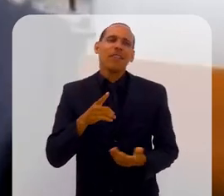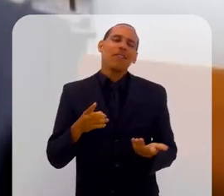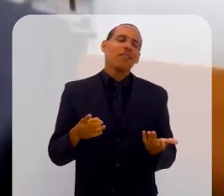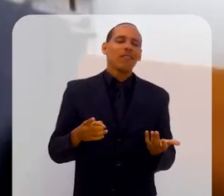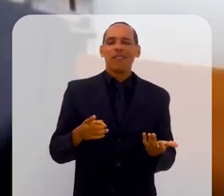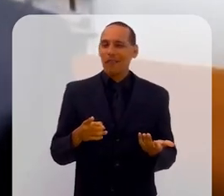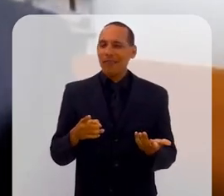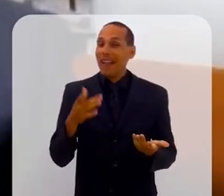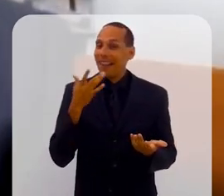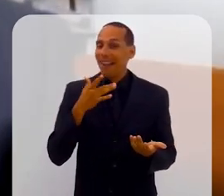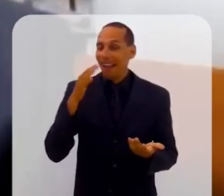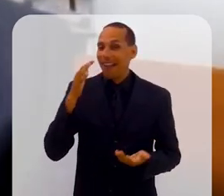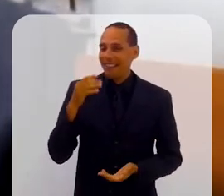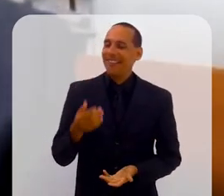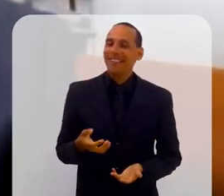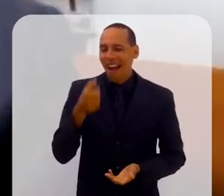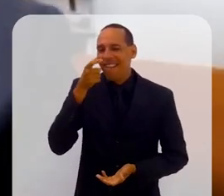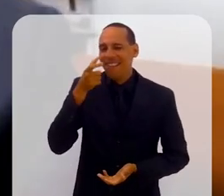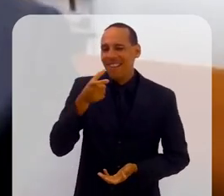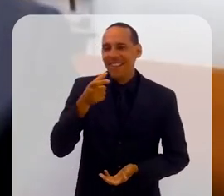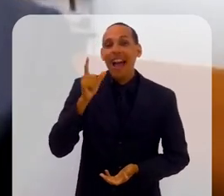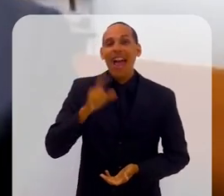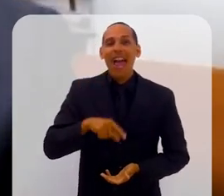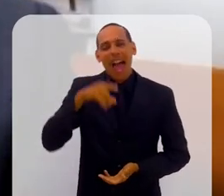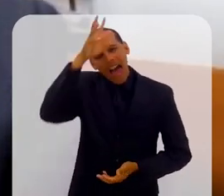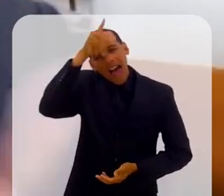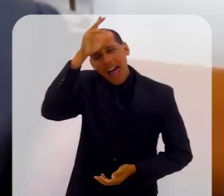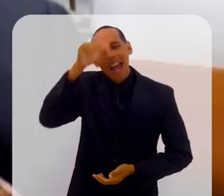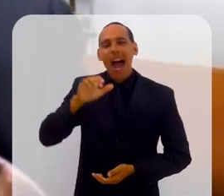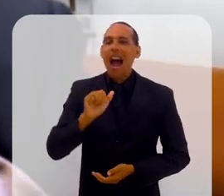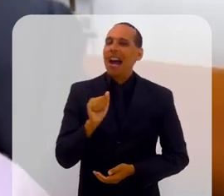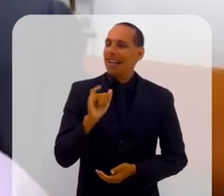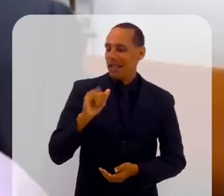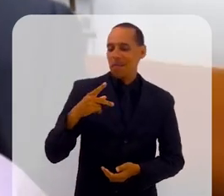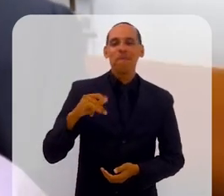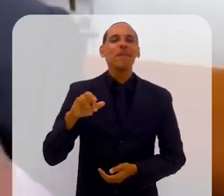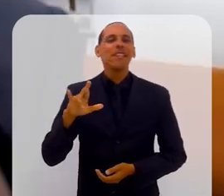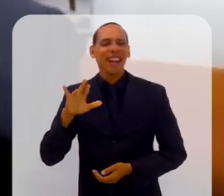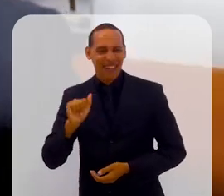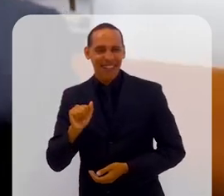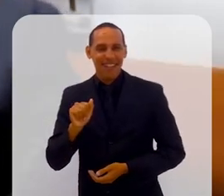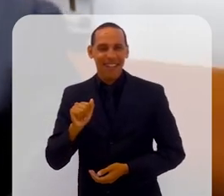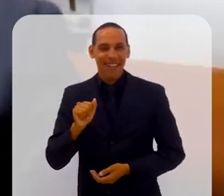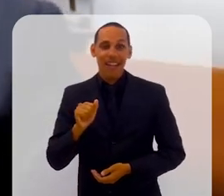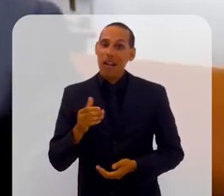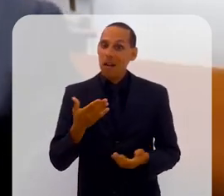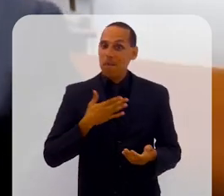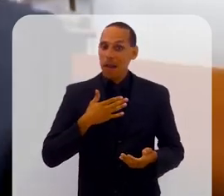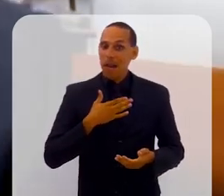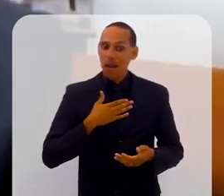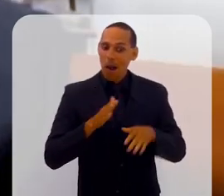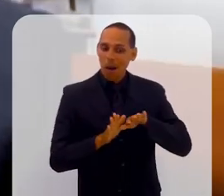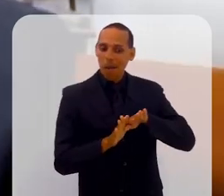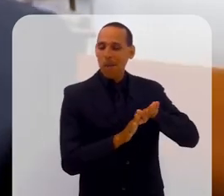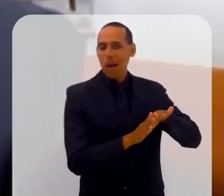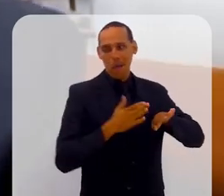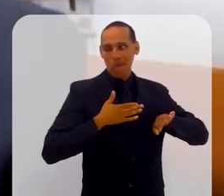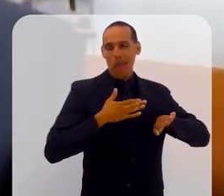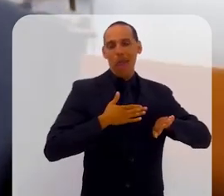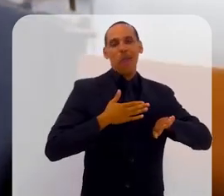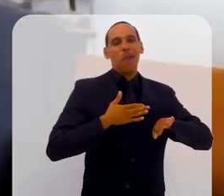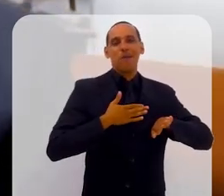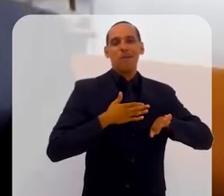mais interessante, às vezes, era uma galinha caipira. E aí eu tinha lá o meu pedaço reservado, mesmo que outras pessoas quisessem aquele mesmo